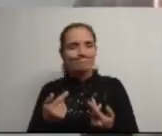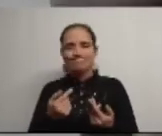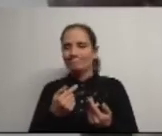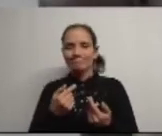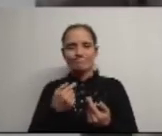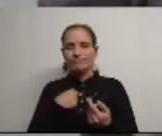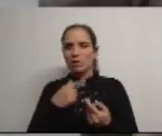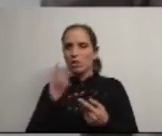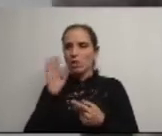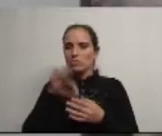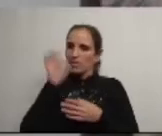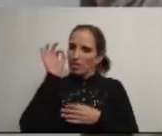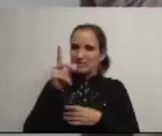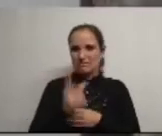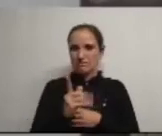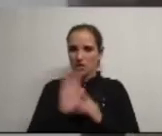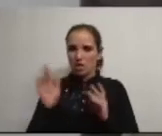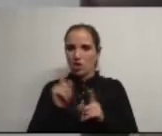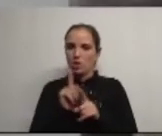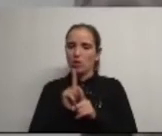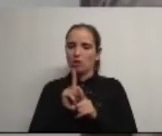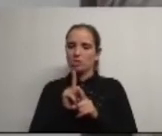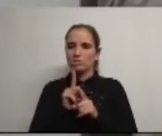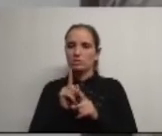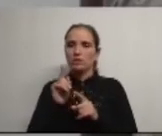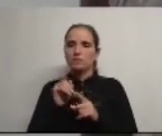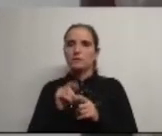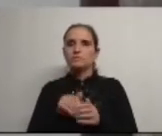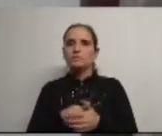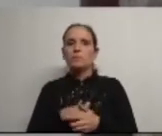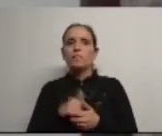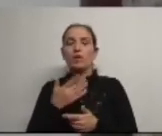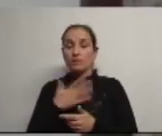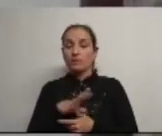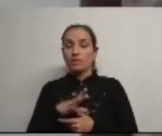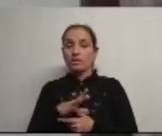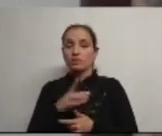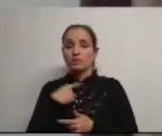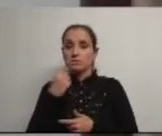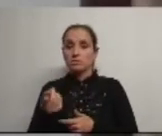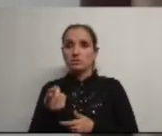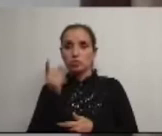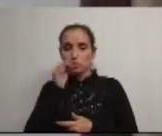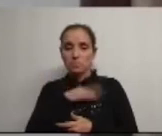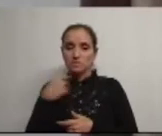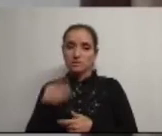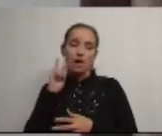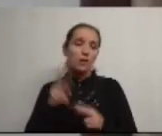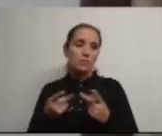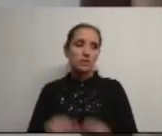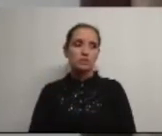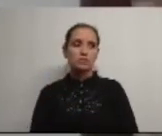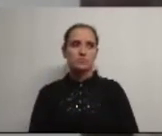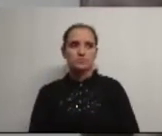portanto eu queria deixar esta nota que é uma nota de princípio e queria dizer ao senhor presidente da câmara